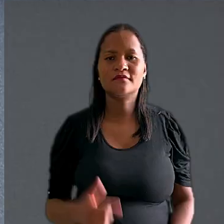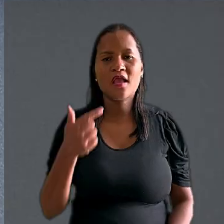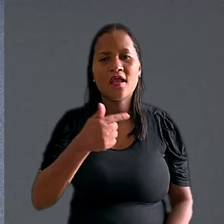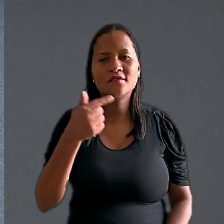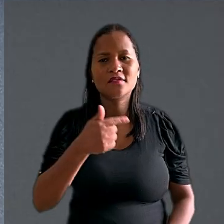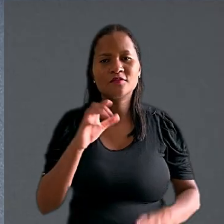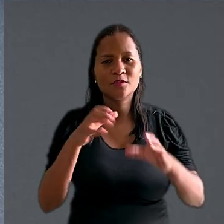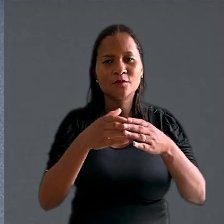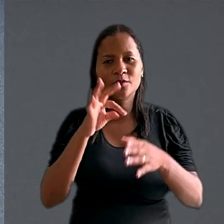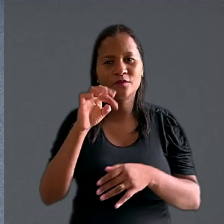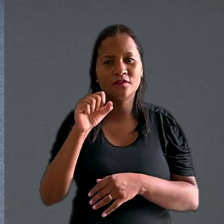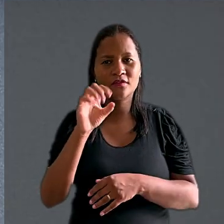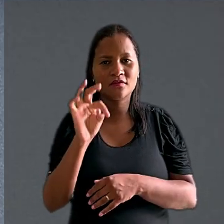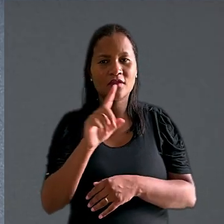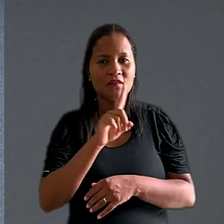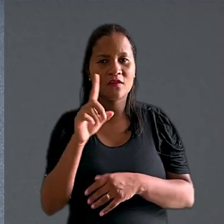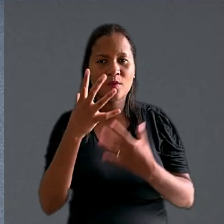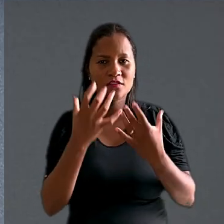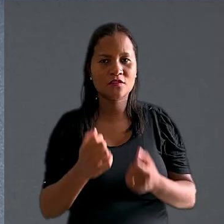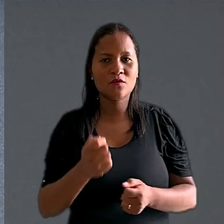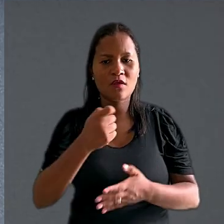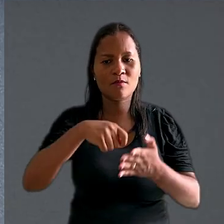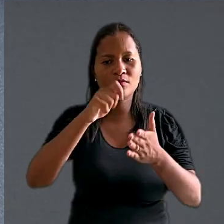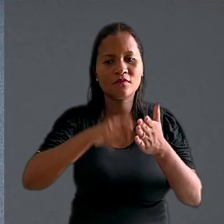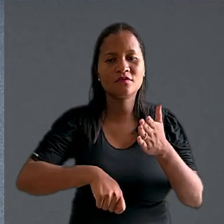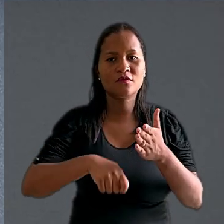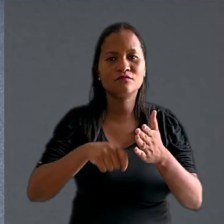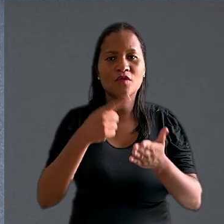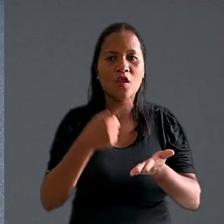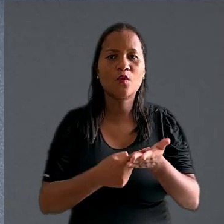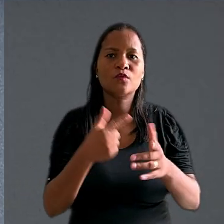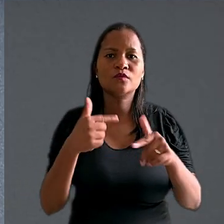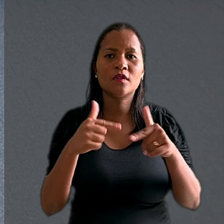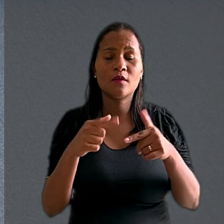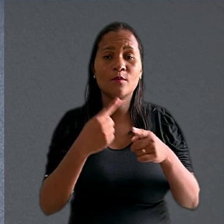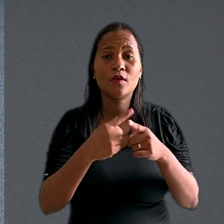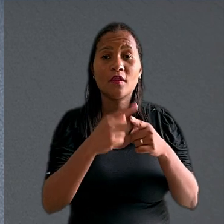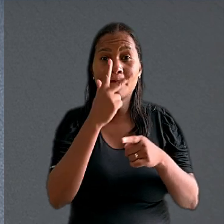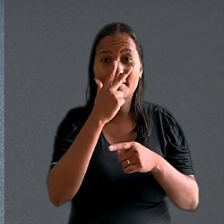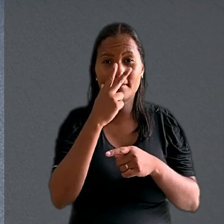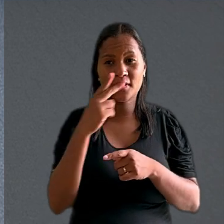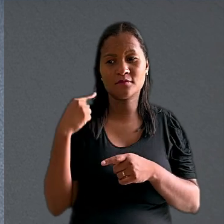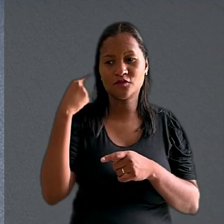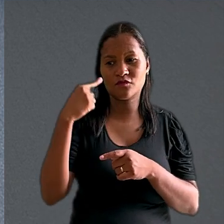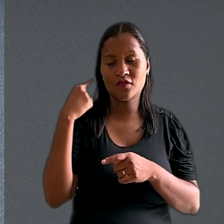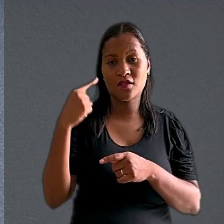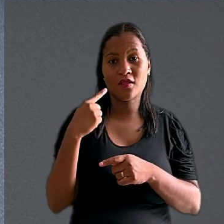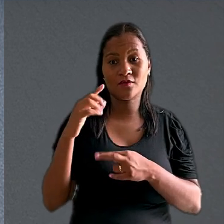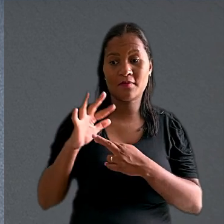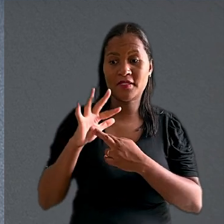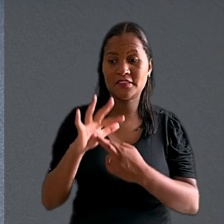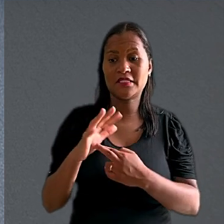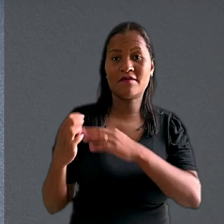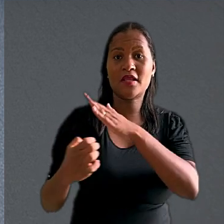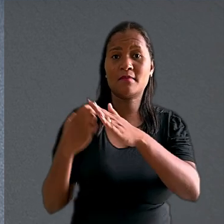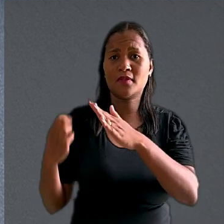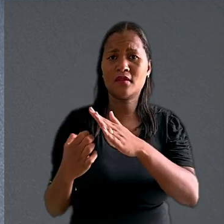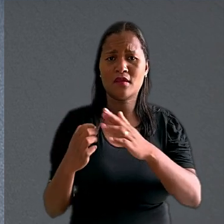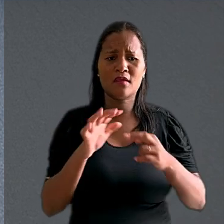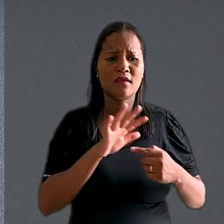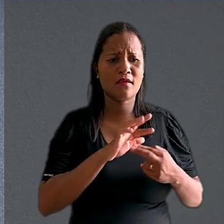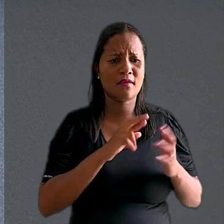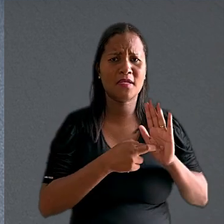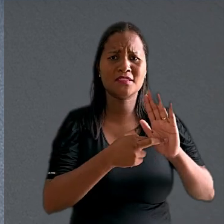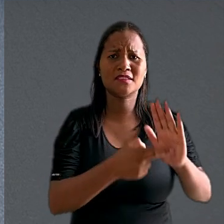A sétima turma do TST rejeitou a homologação de acordo trabalhista porque o mesmo advogado que representava a empresa